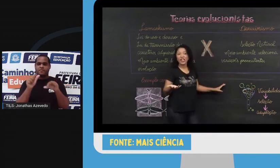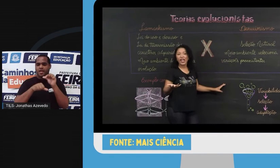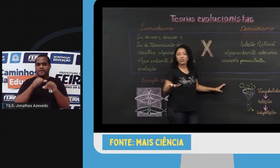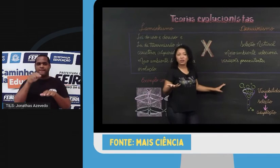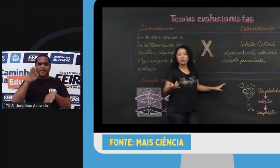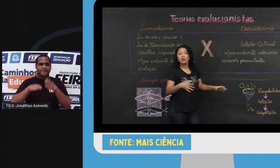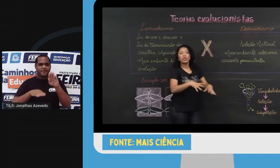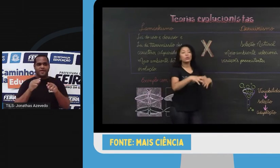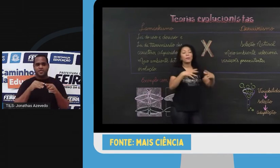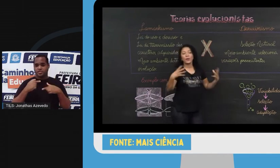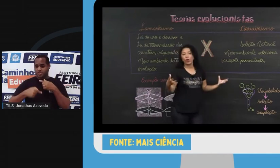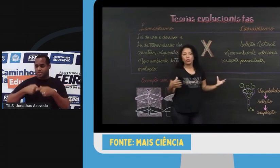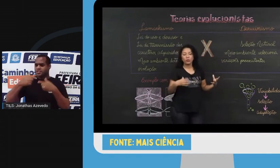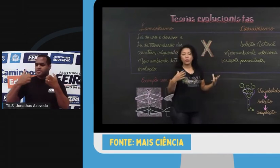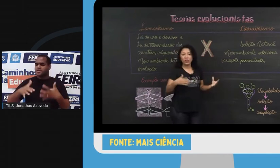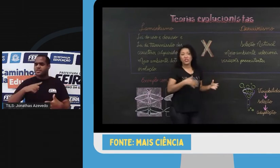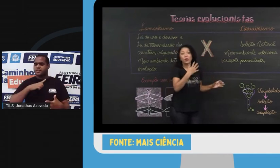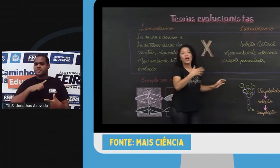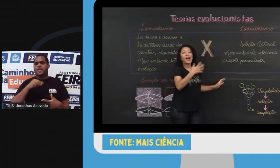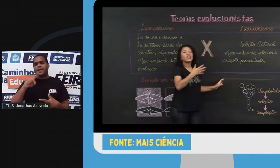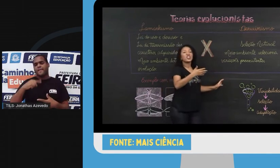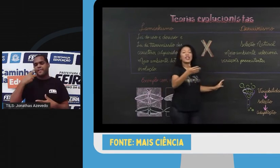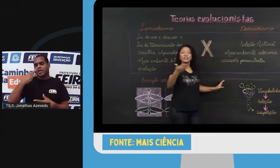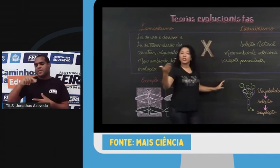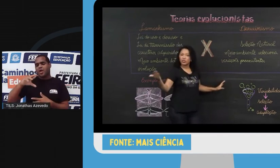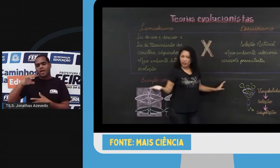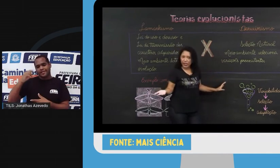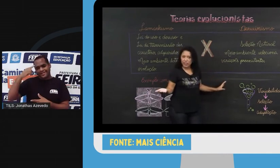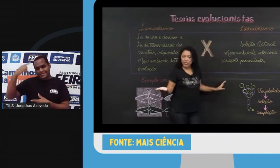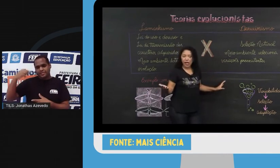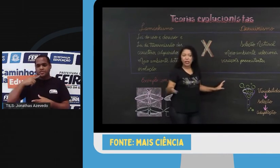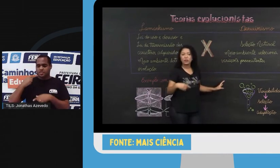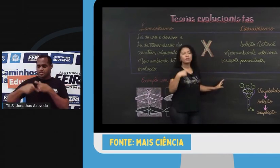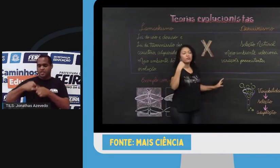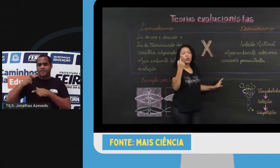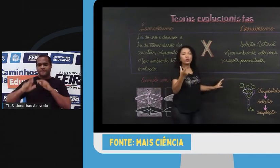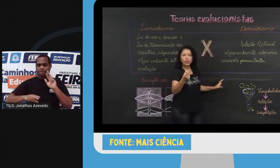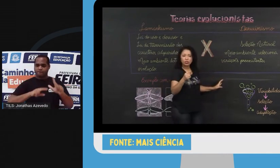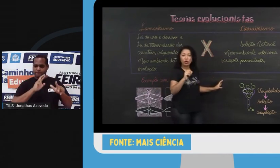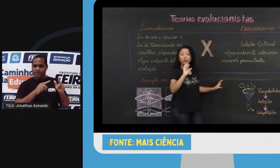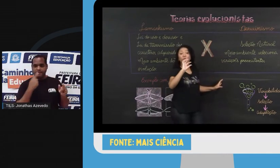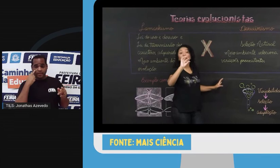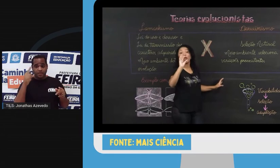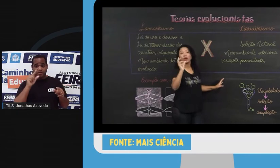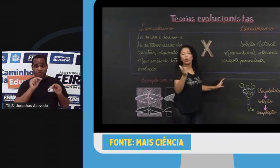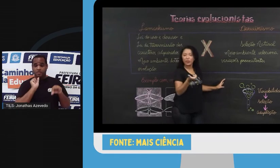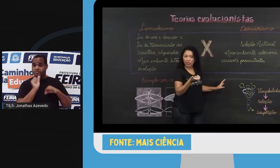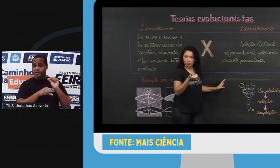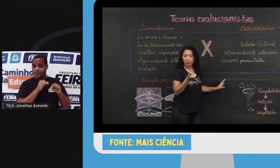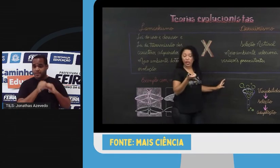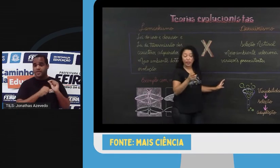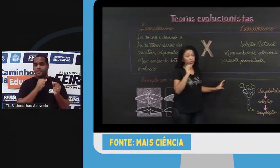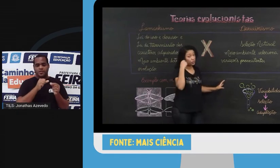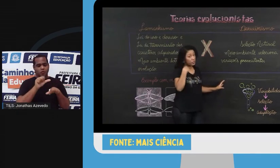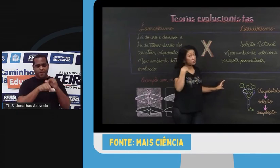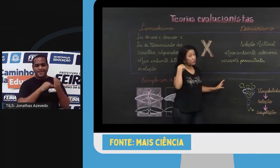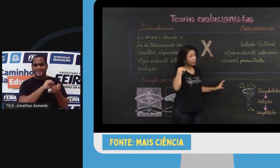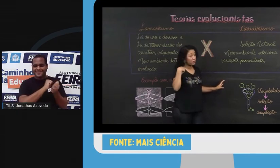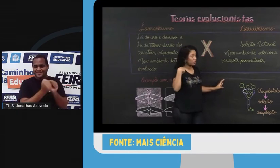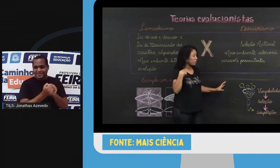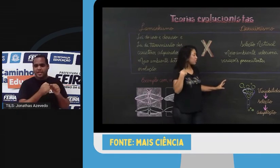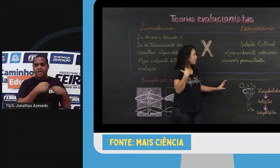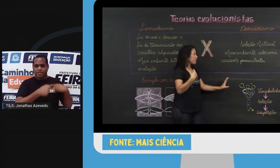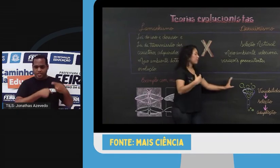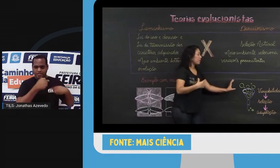variabilidade genética. Numa prole, numa população, a genética diferenciada por mutações, por recombinações gênicas,